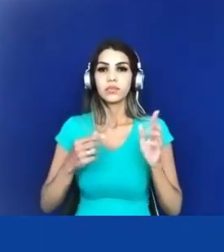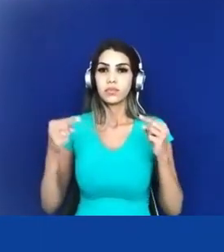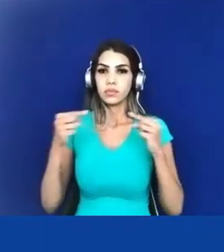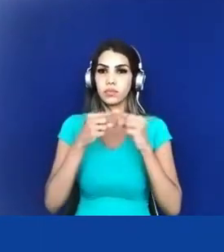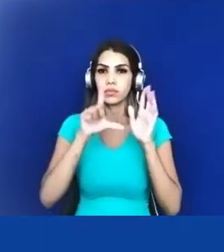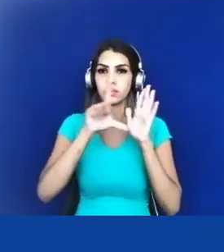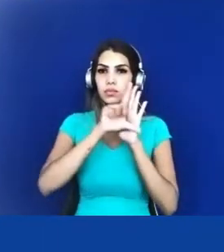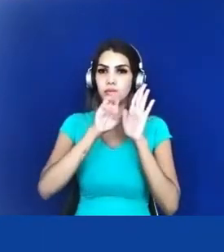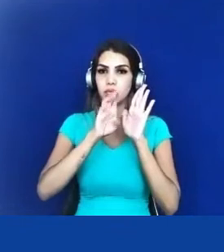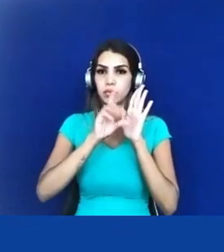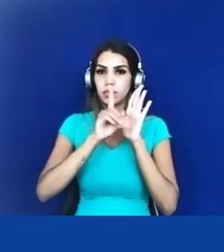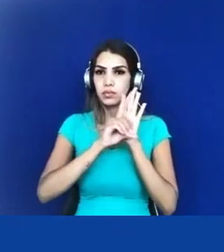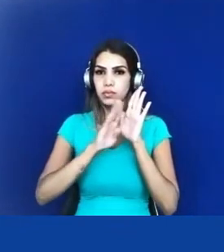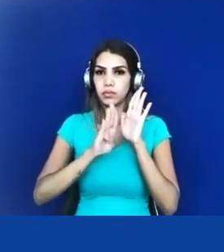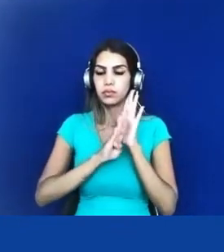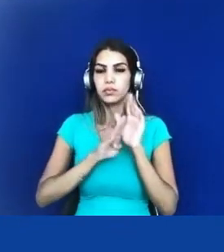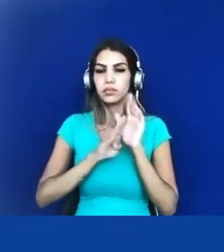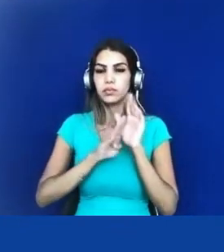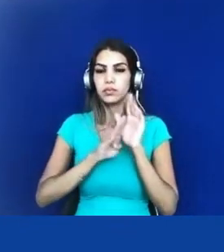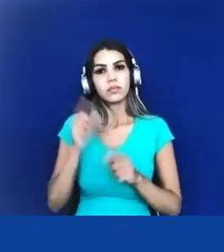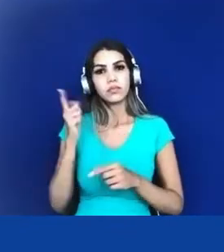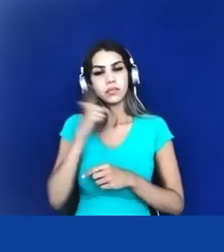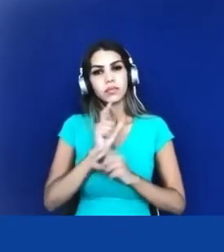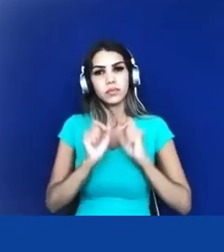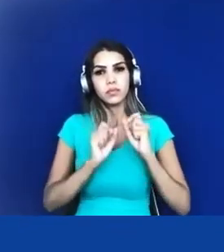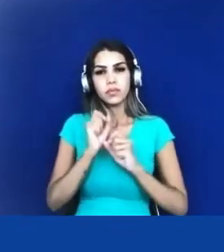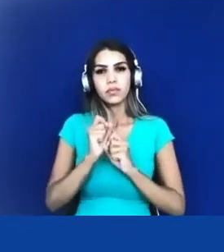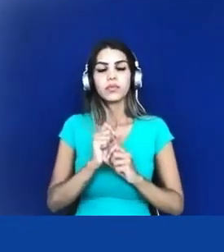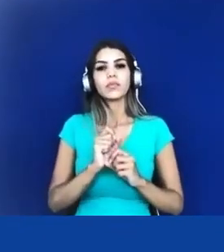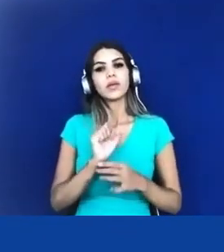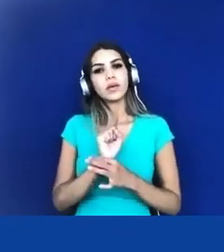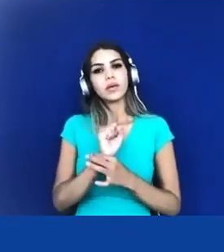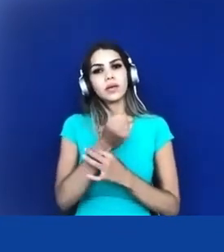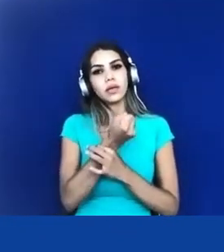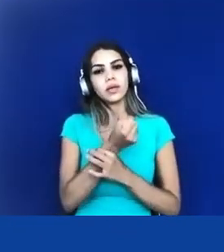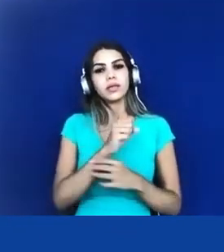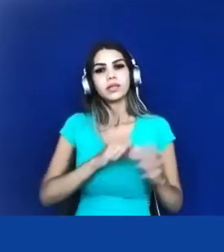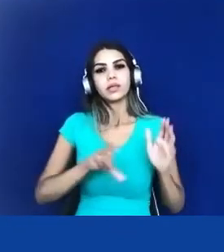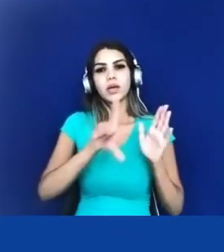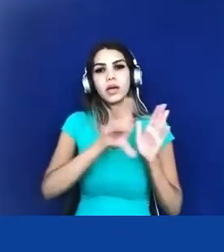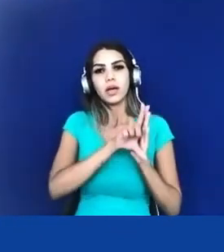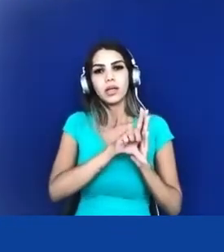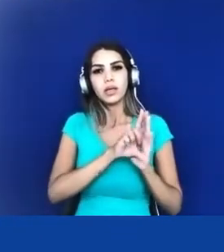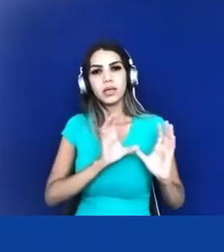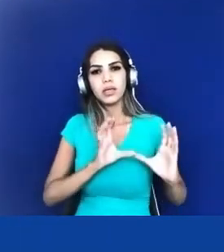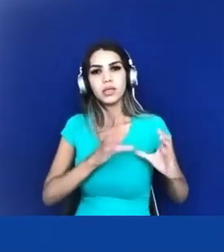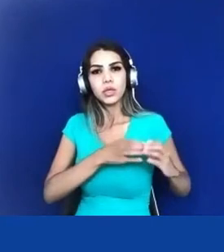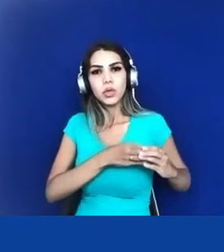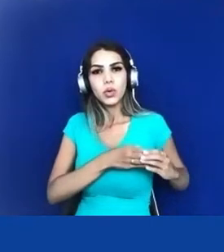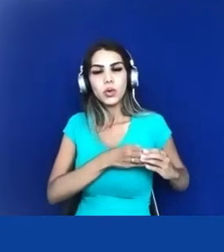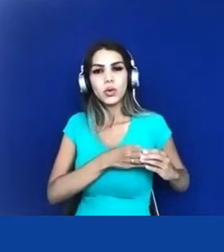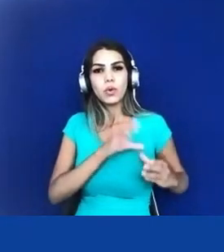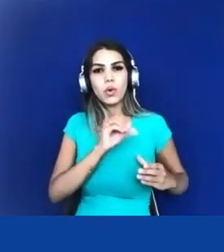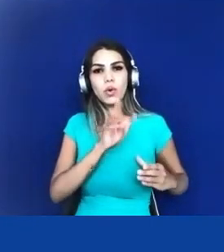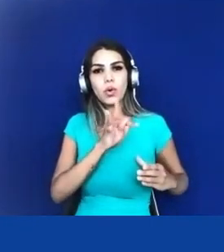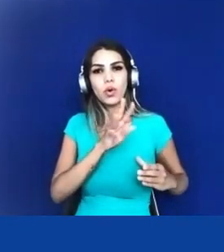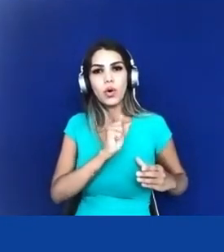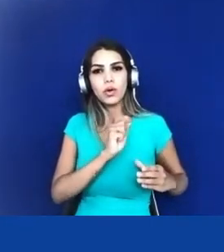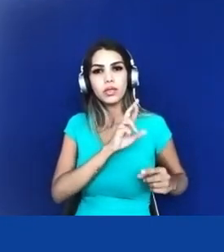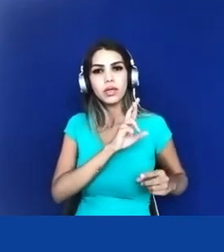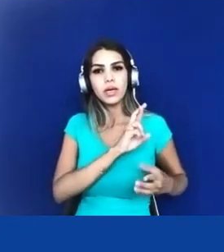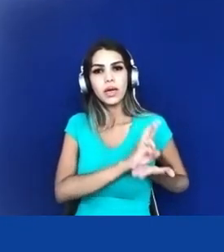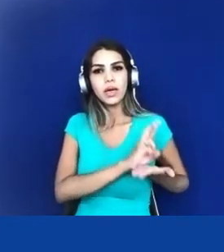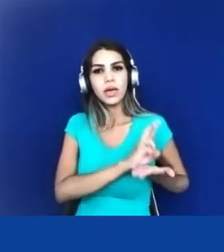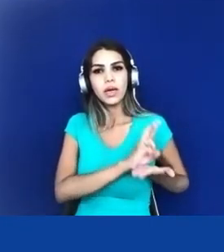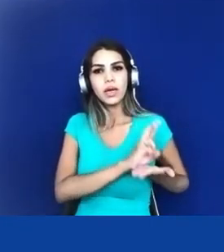conseguiu garantir a lei de cotas nas universidades que foi uma luta né dos próprios movimentos dos movimentos sociais do